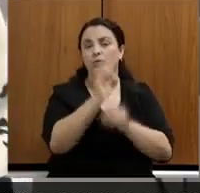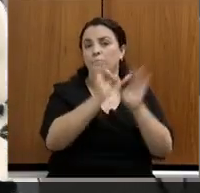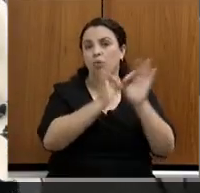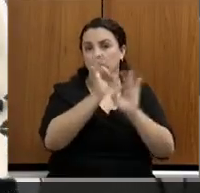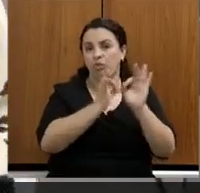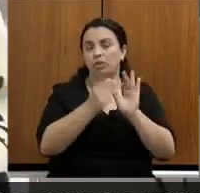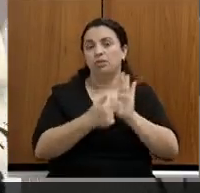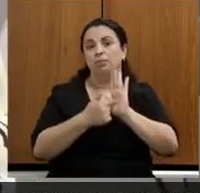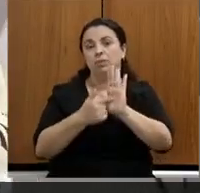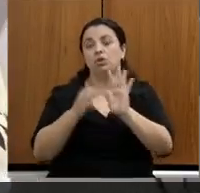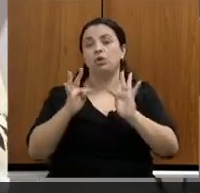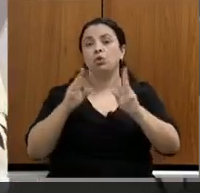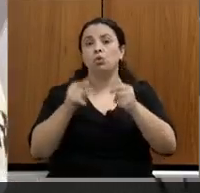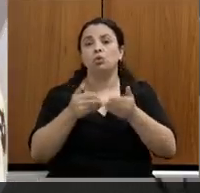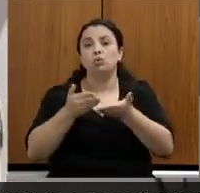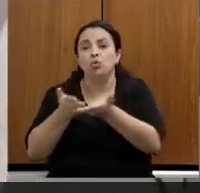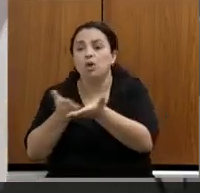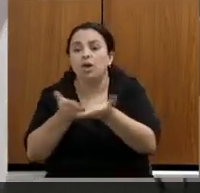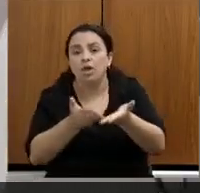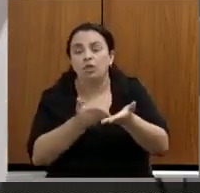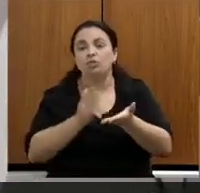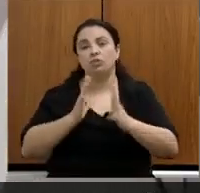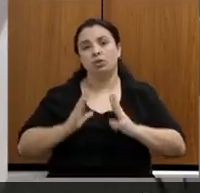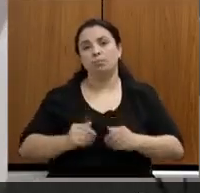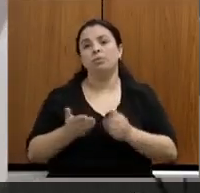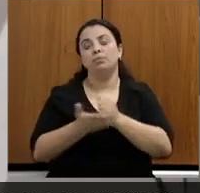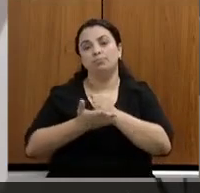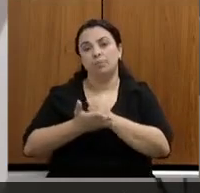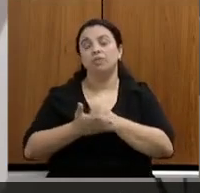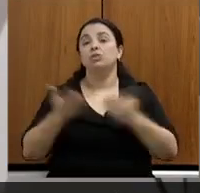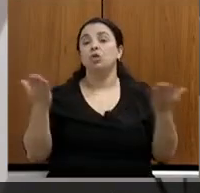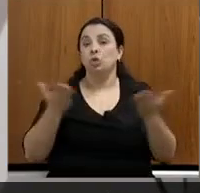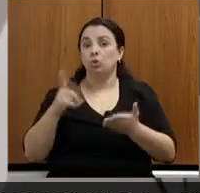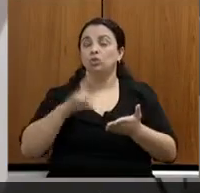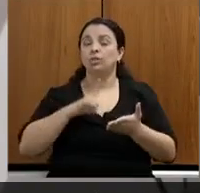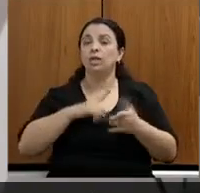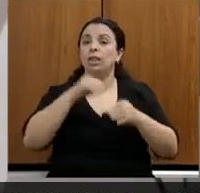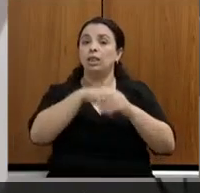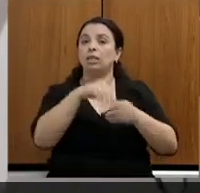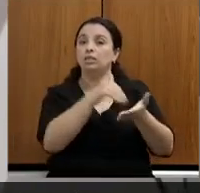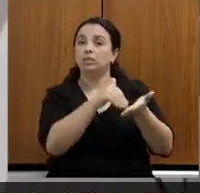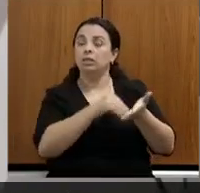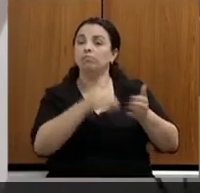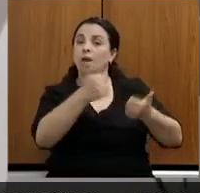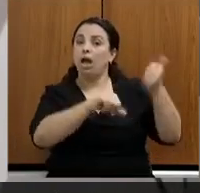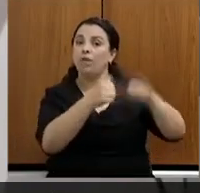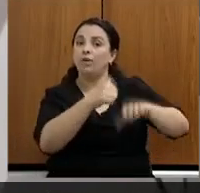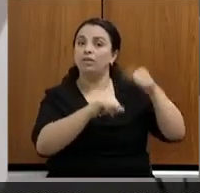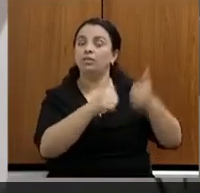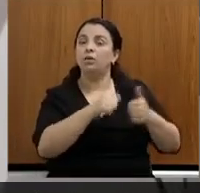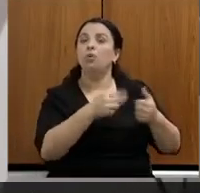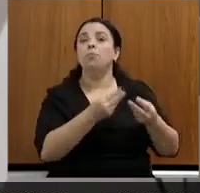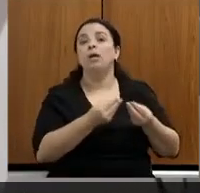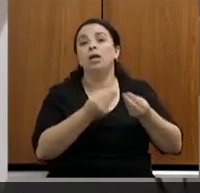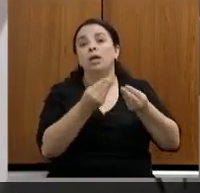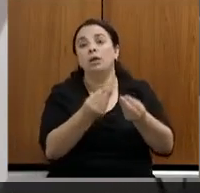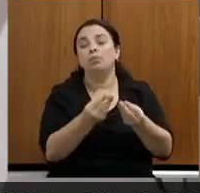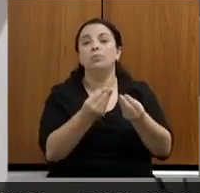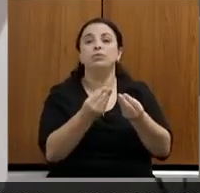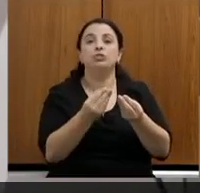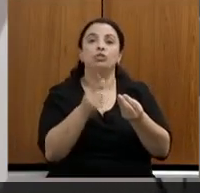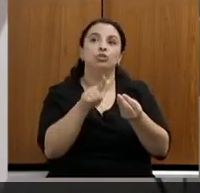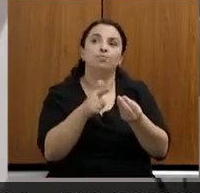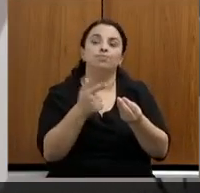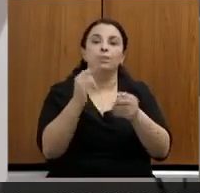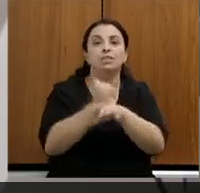todos os eixos de saneamento que hoje estão em análise na Secretaria para encaminhamentos de busca de formas